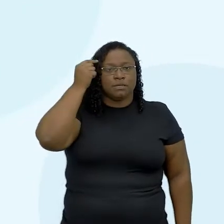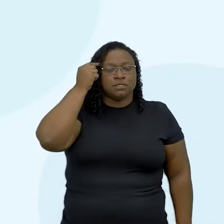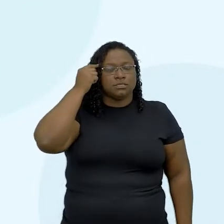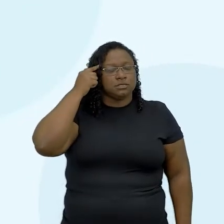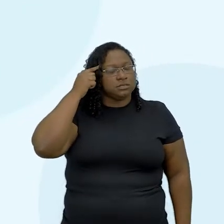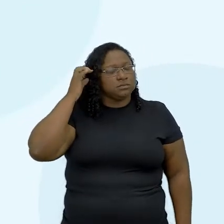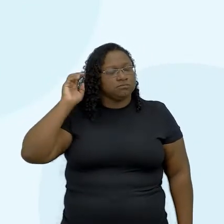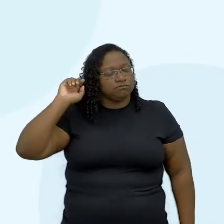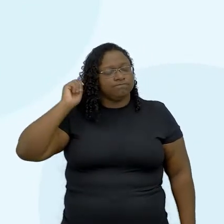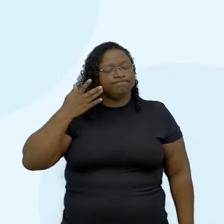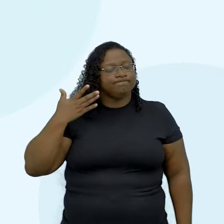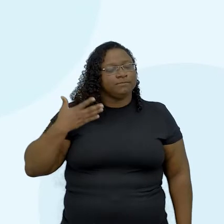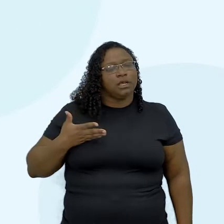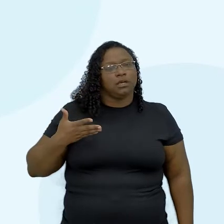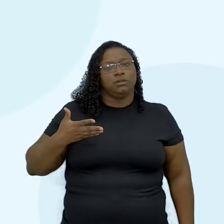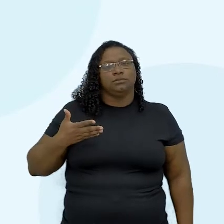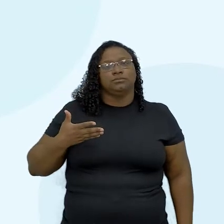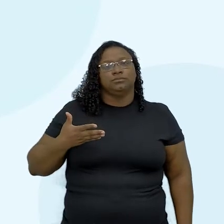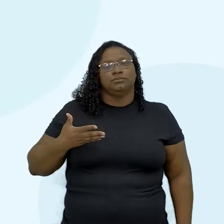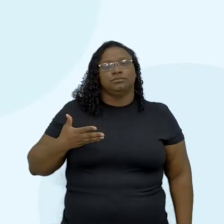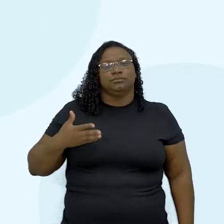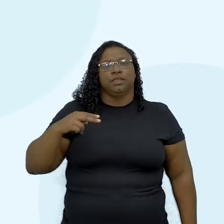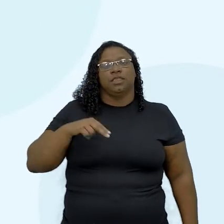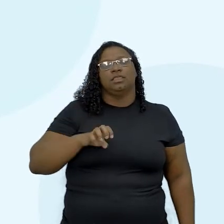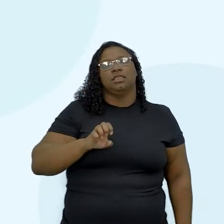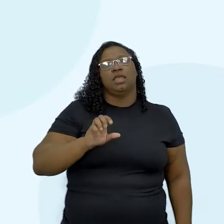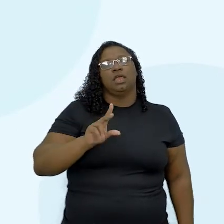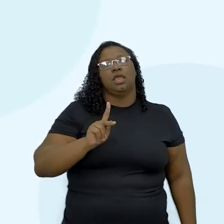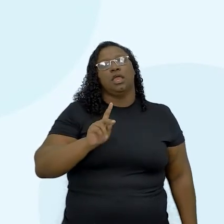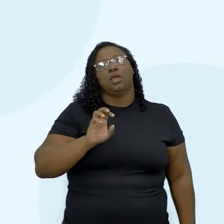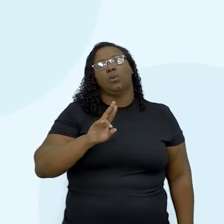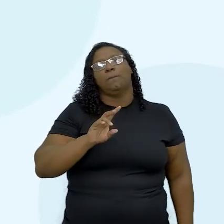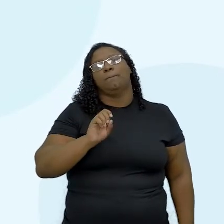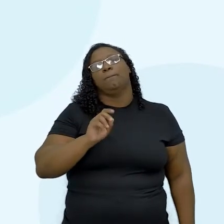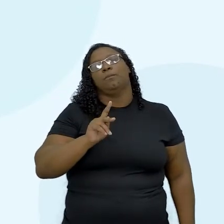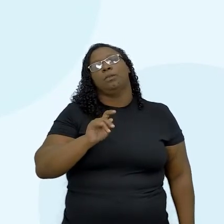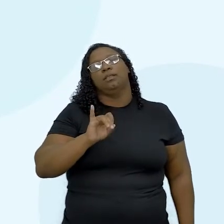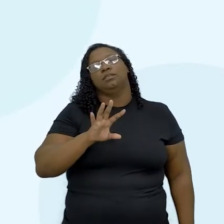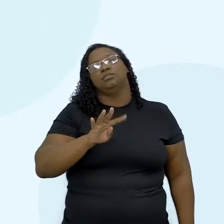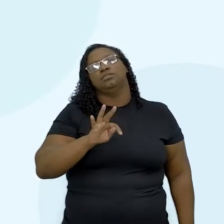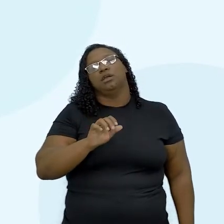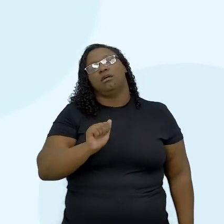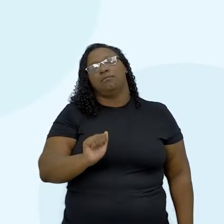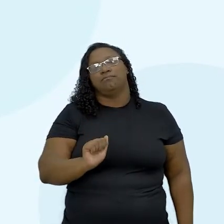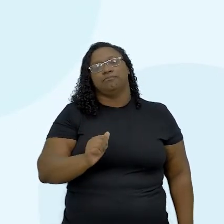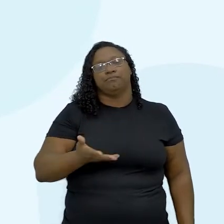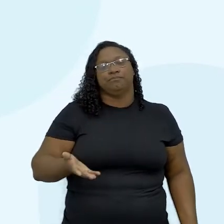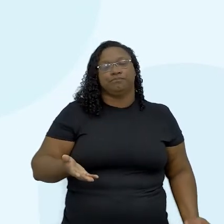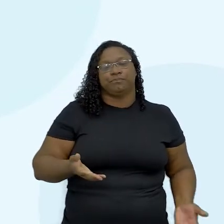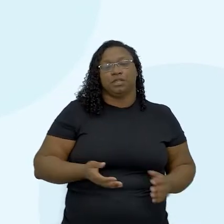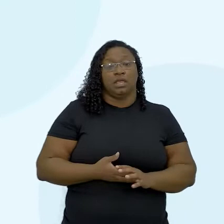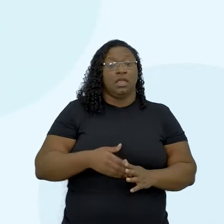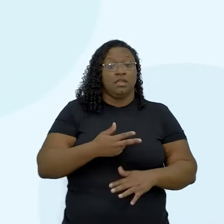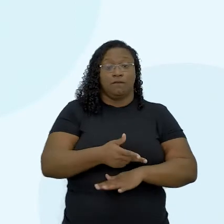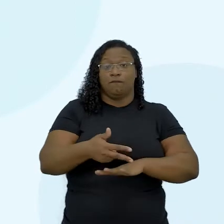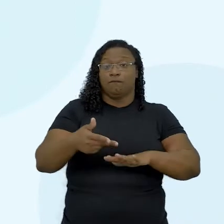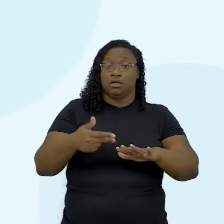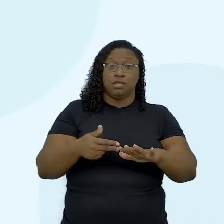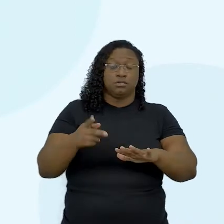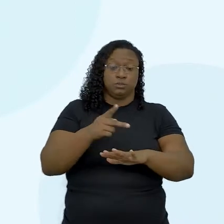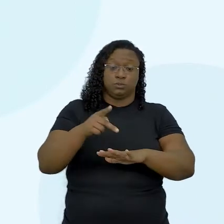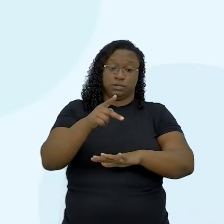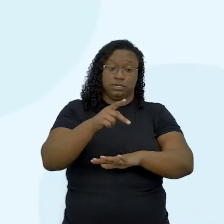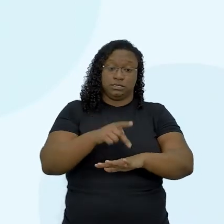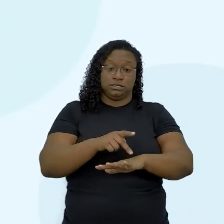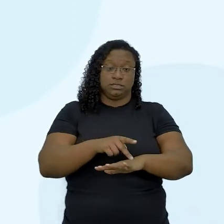partir da chave da necropolítica. O caso da Palestina, por exemplo, diversos países na África em guerra